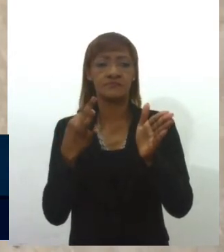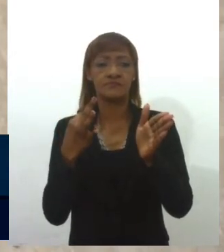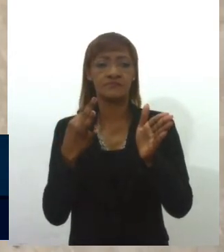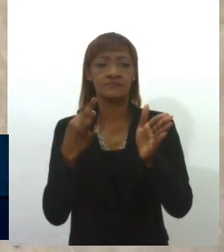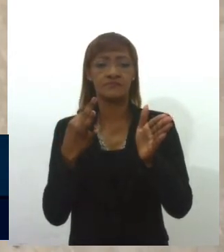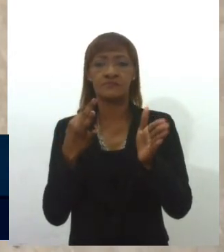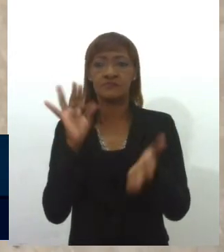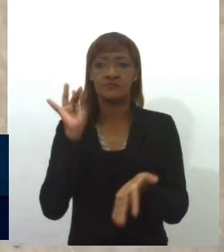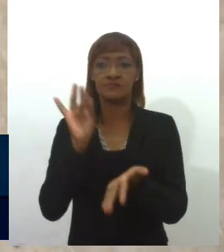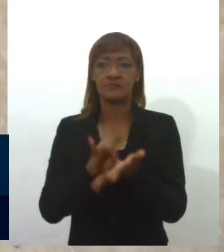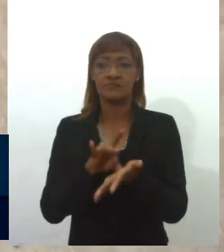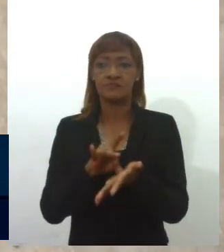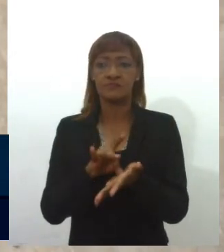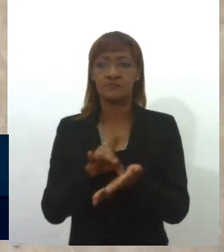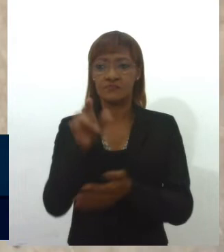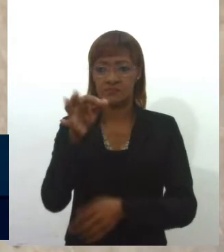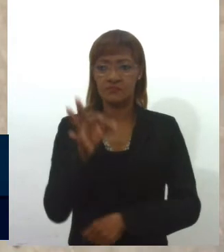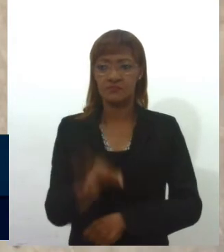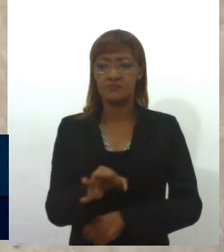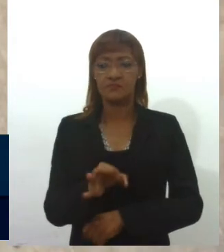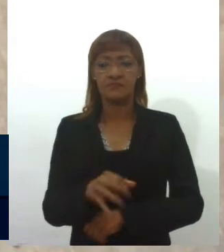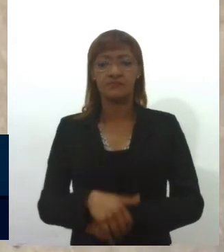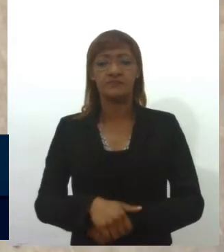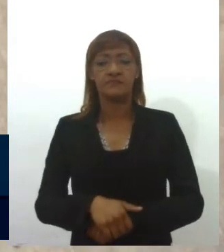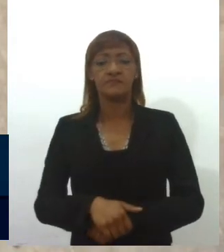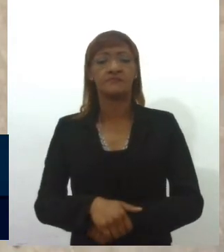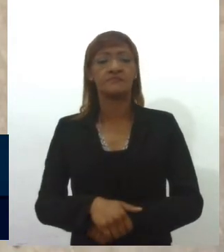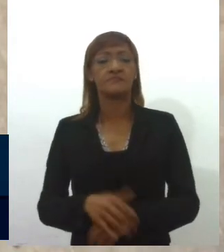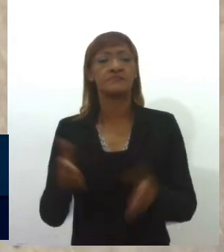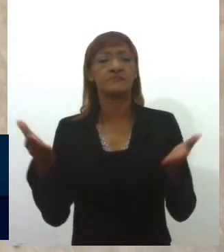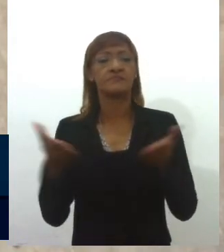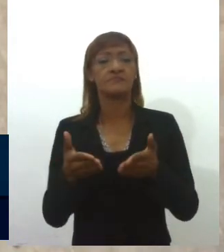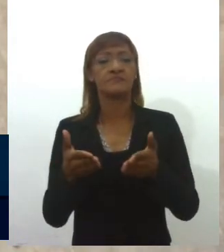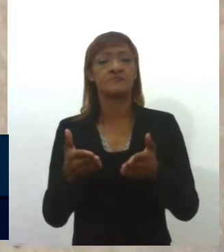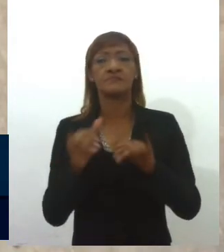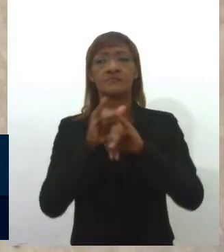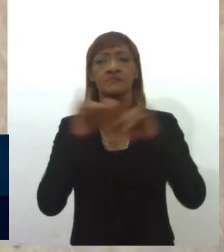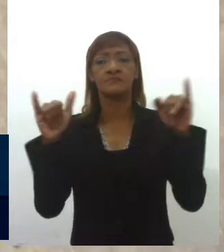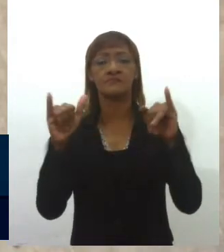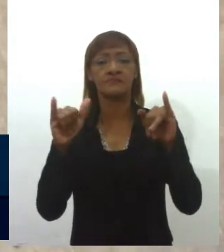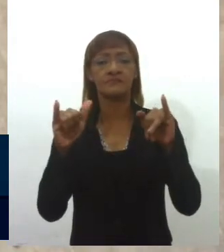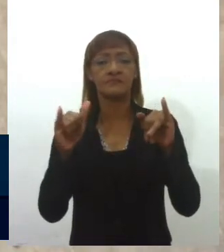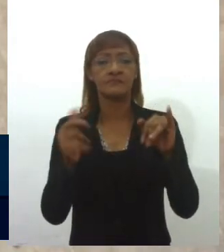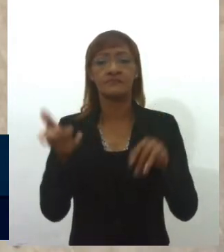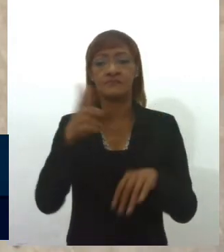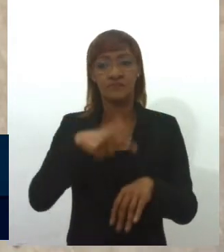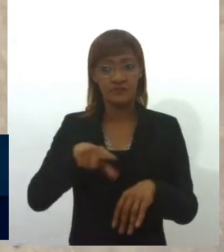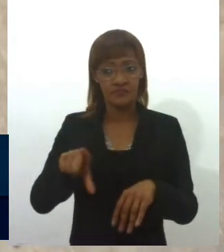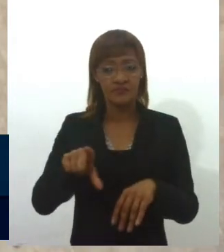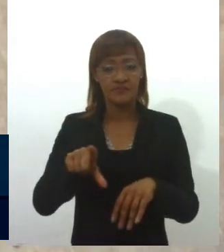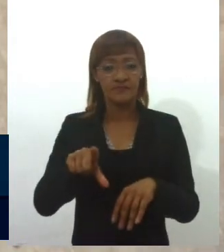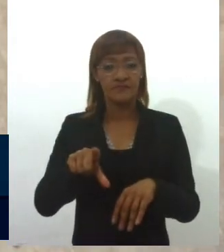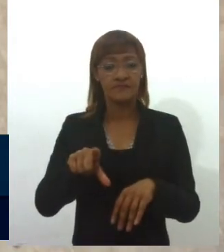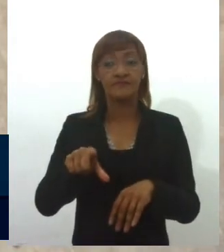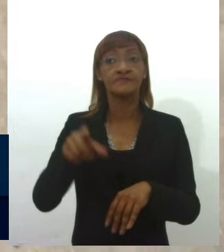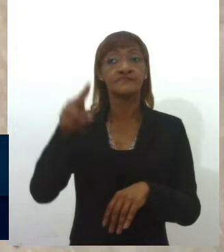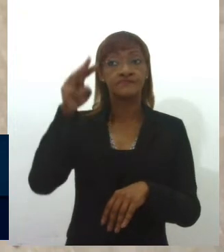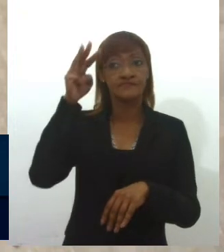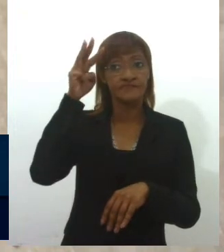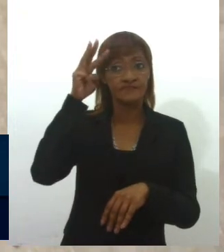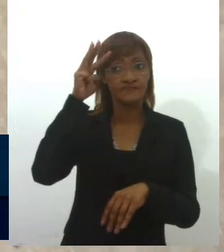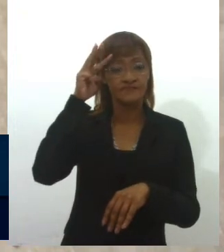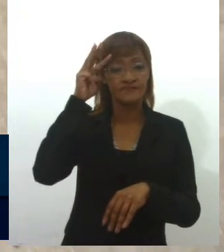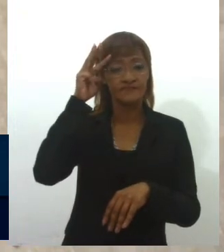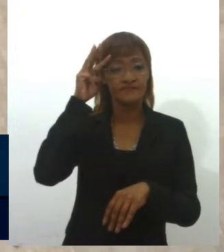oficializa essas ações que agora nós anunciamos. Repetindo, a partir da próxima terça-feira,